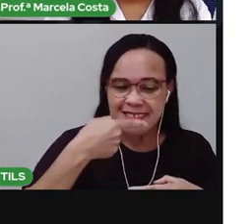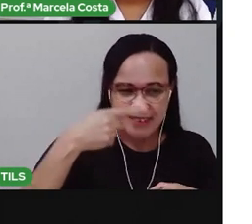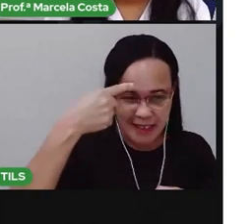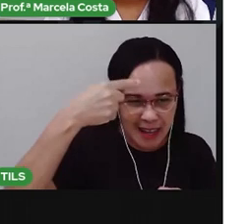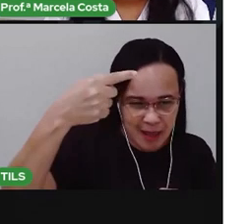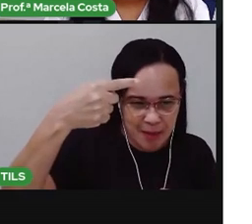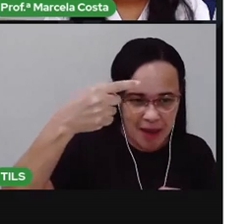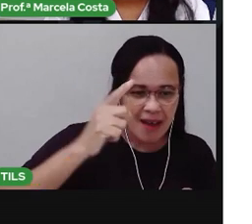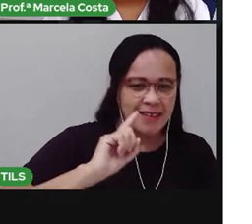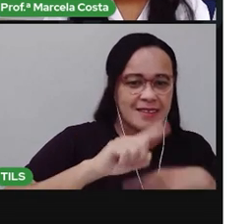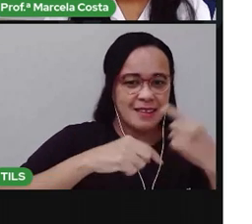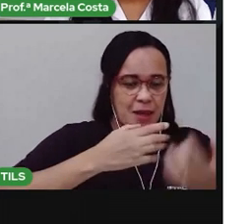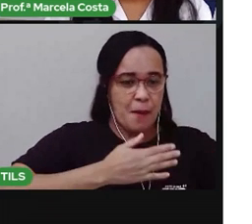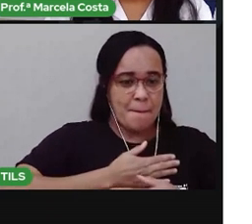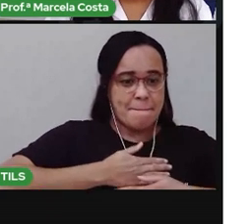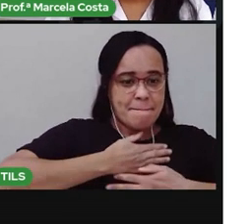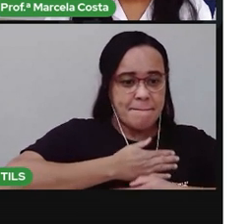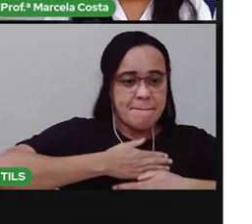Tomar banho.